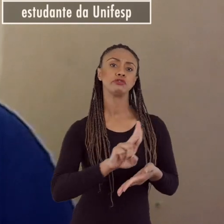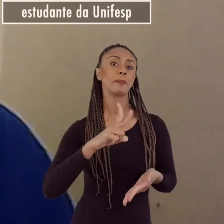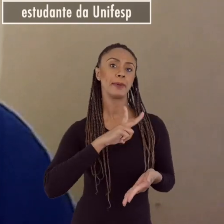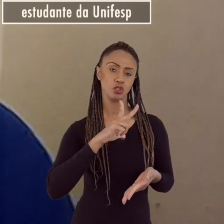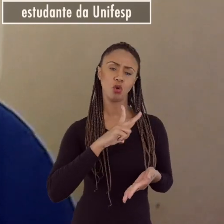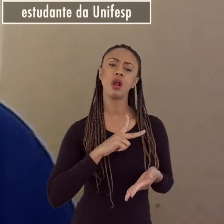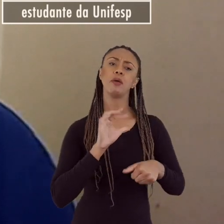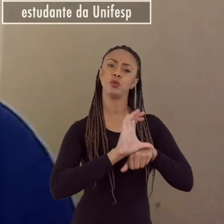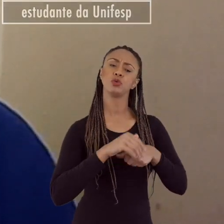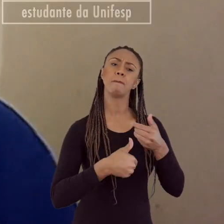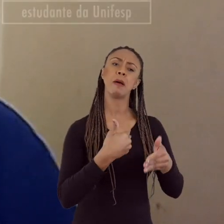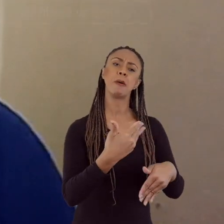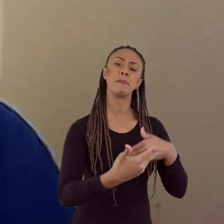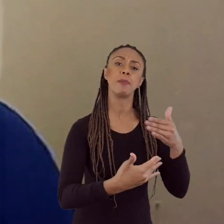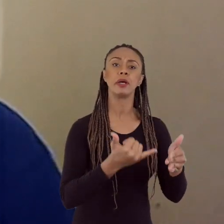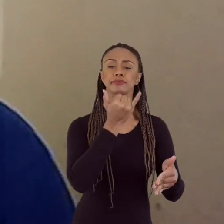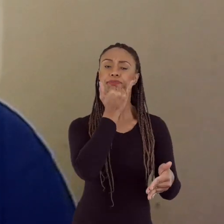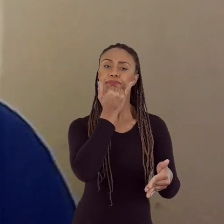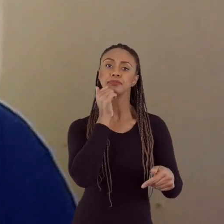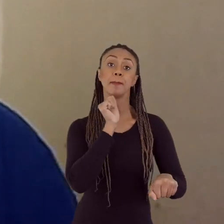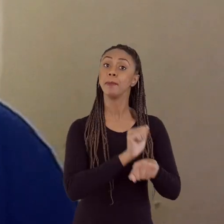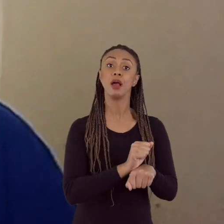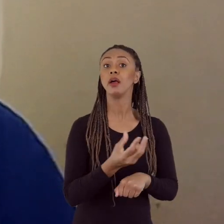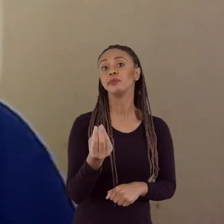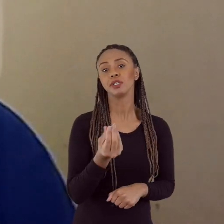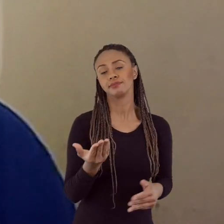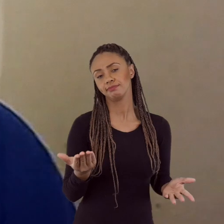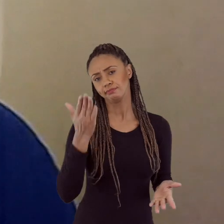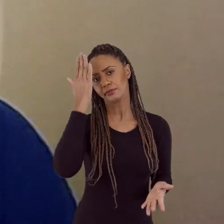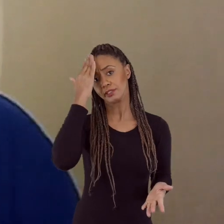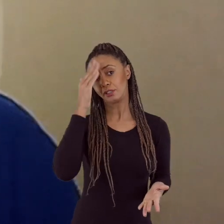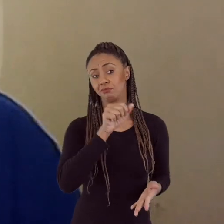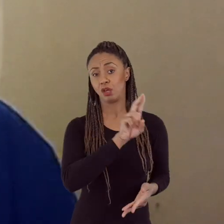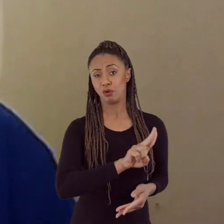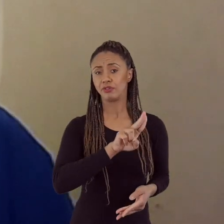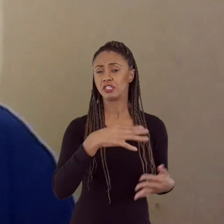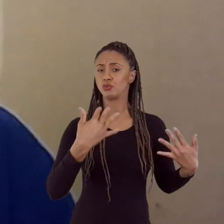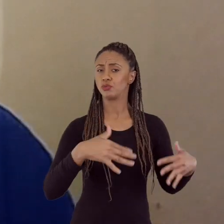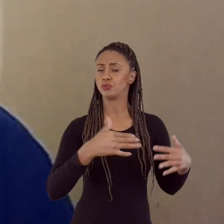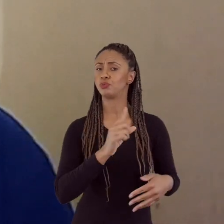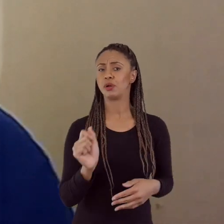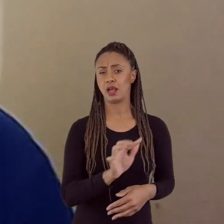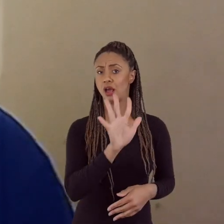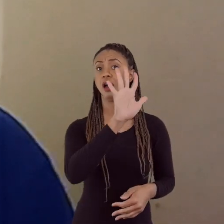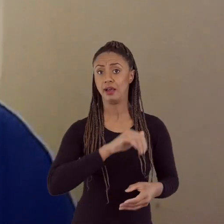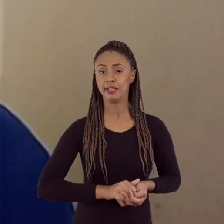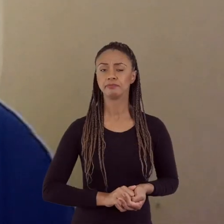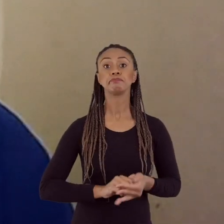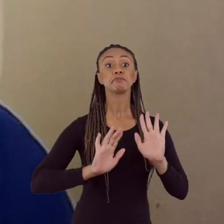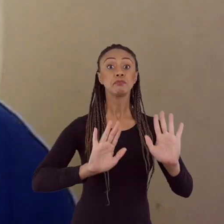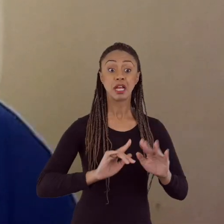particular, comecei a cursa, depois tinha que parar, porque, sabe, essa faculdade é muito cara.